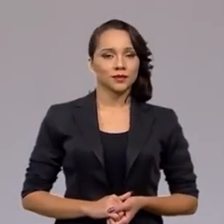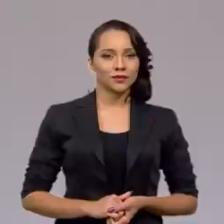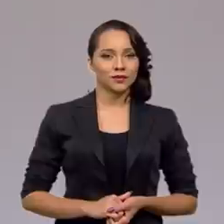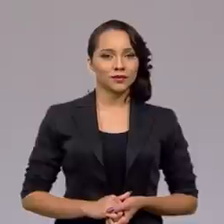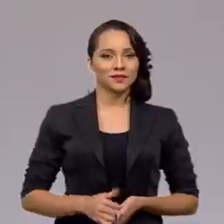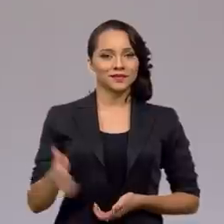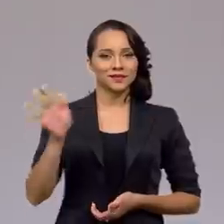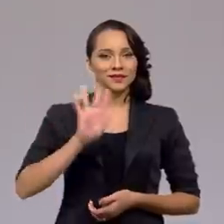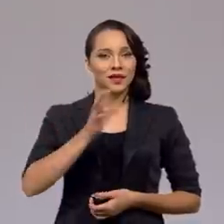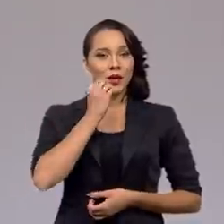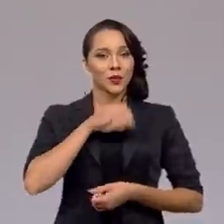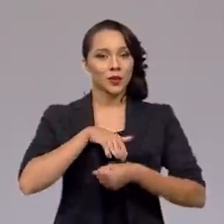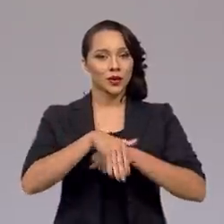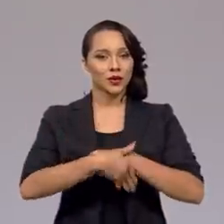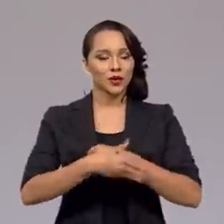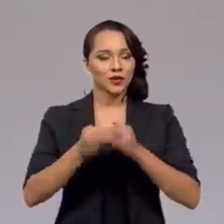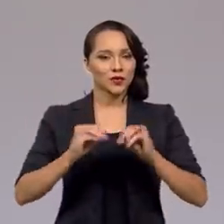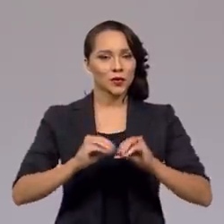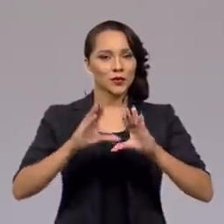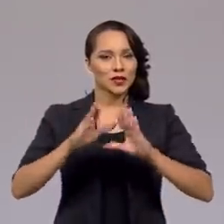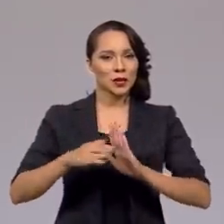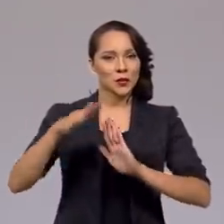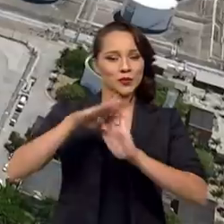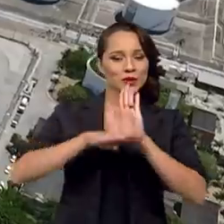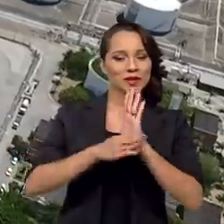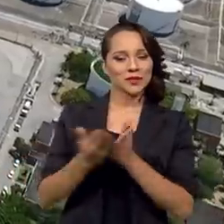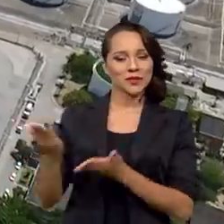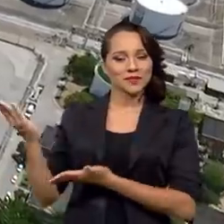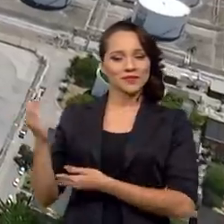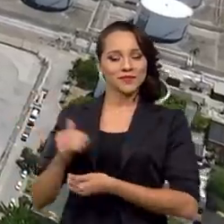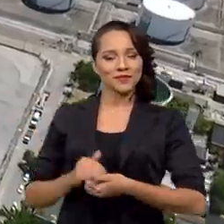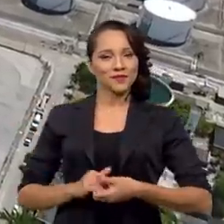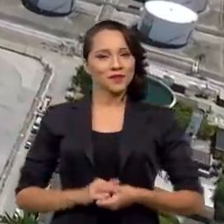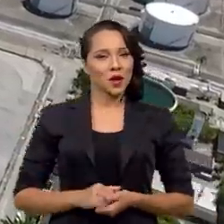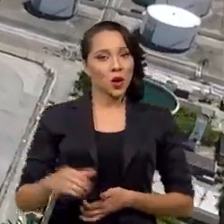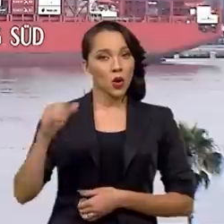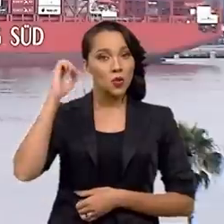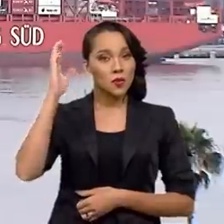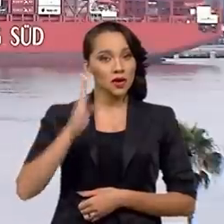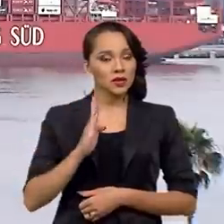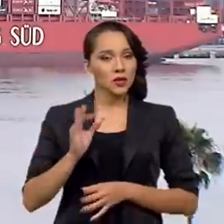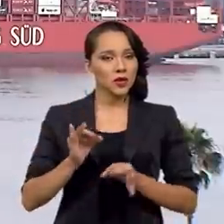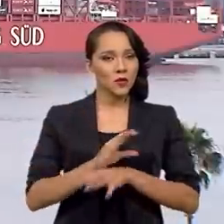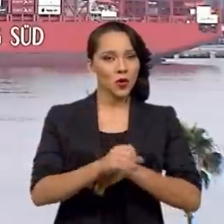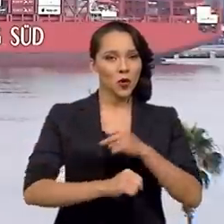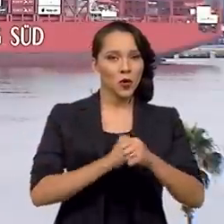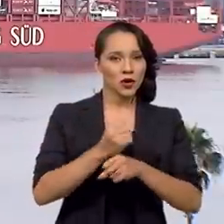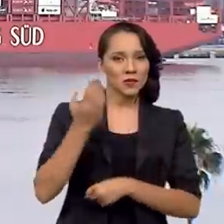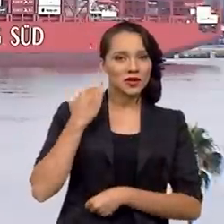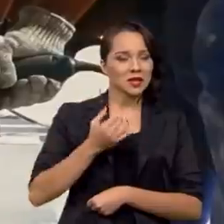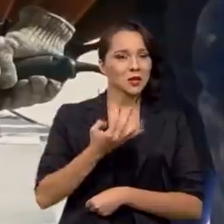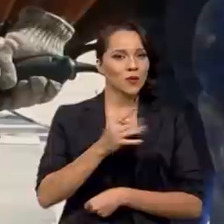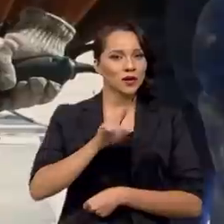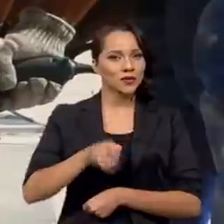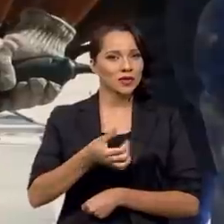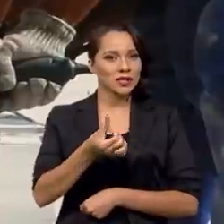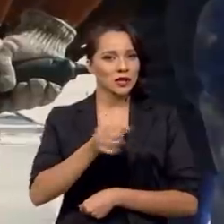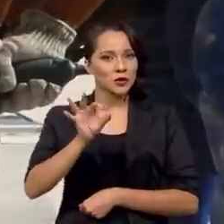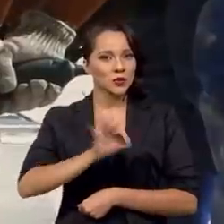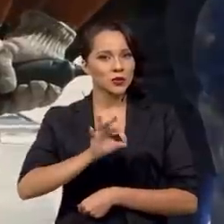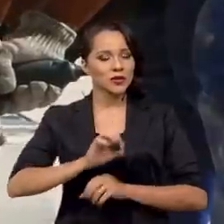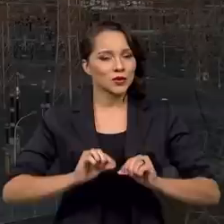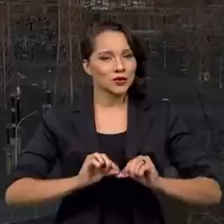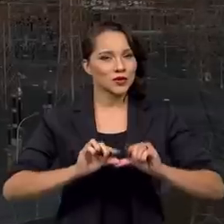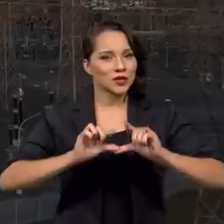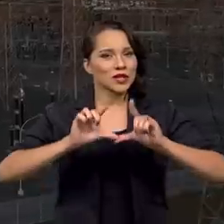Olá, boa noite, estamos no ar com o Brasil em Pauta. O Brasil fechou o ano passado com 4,6%